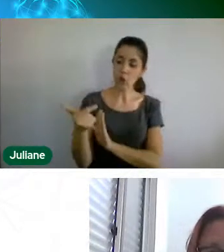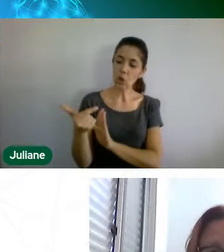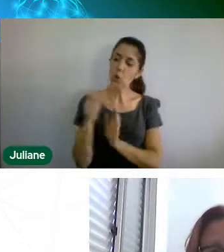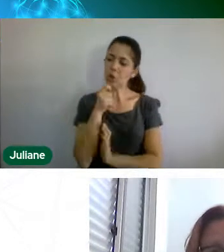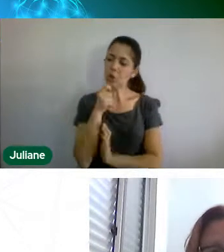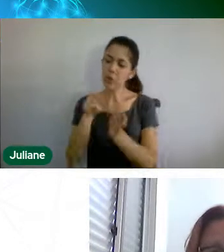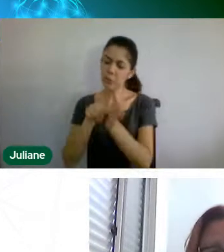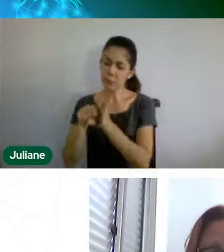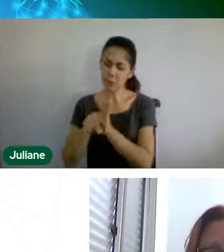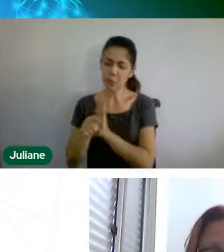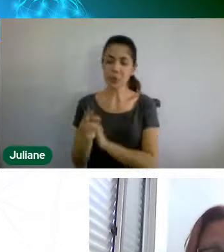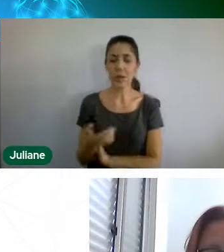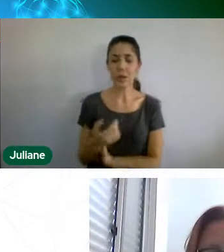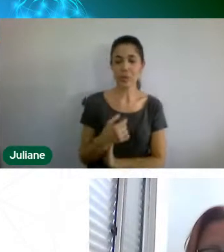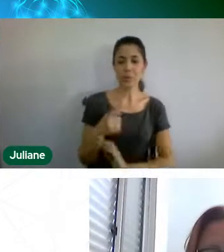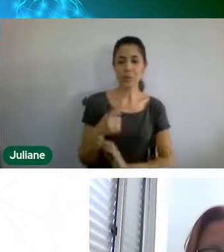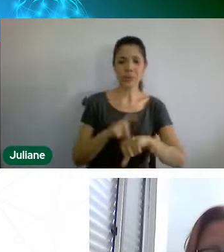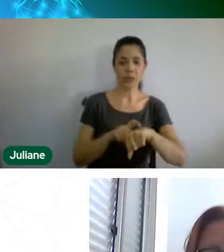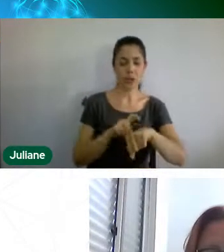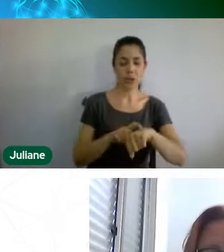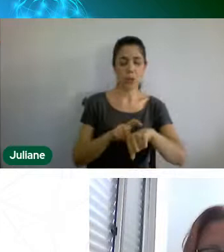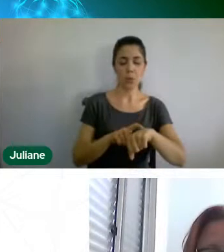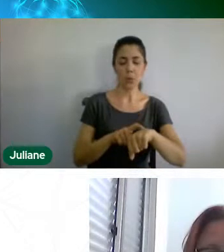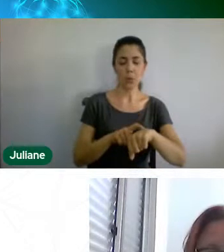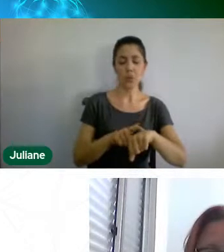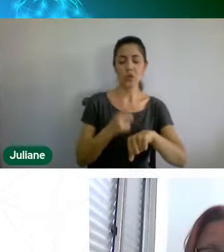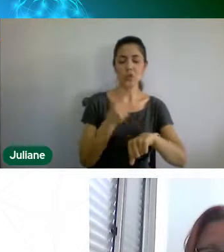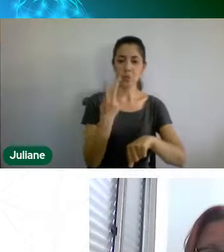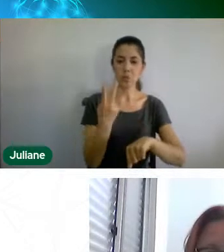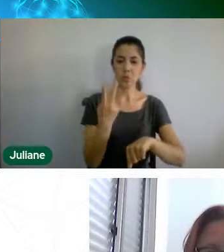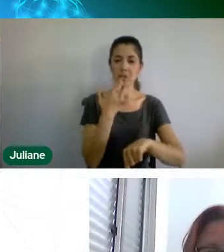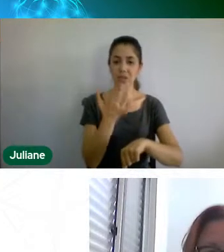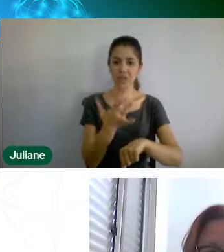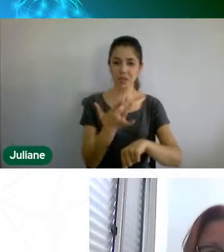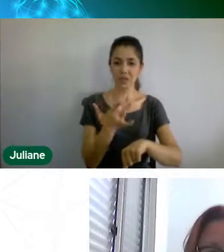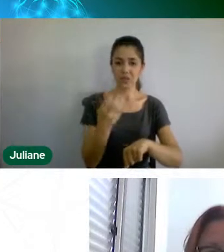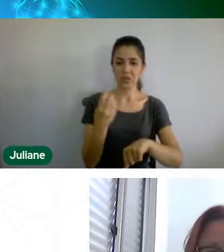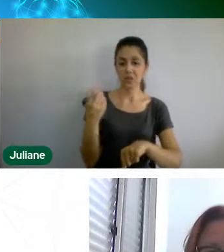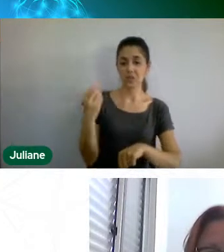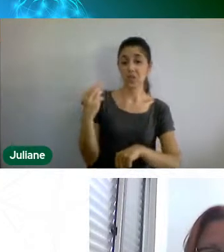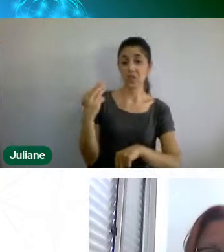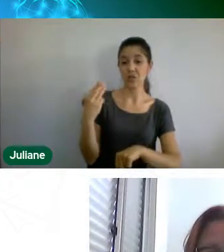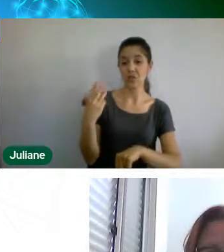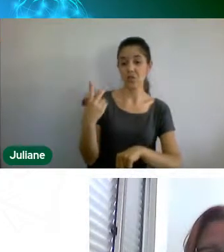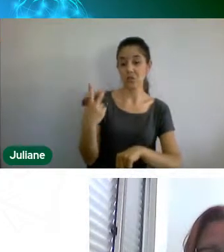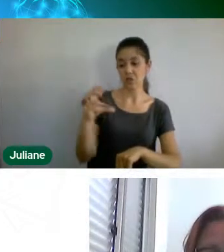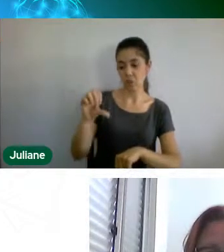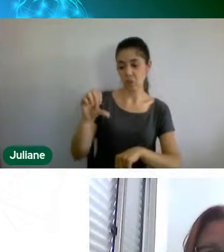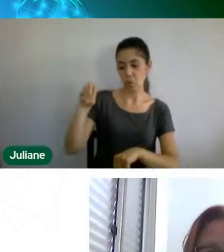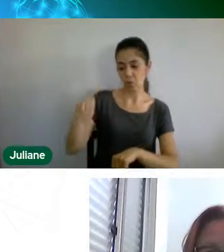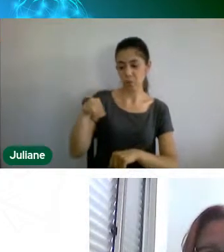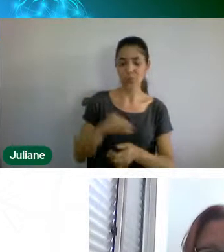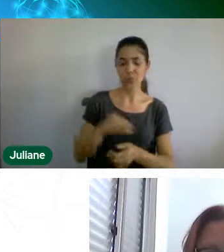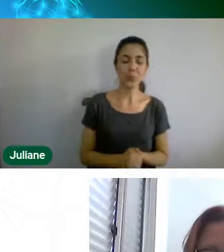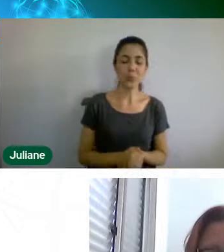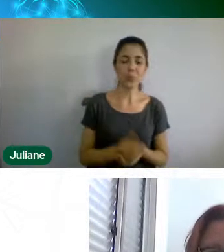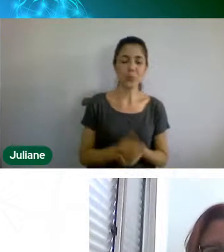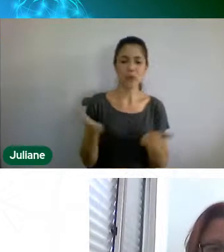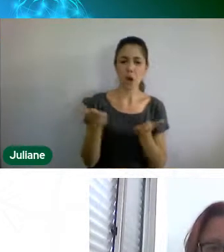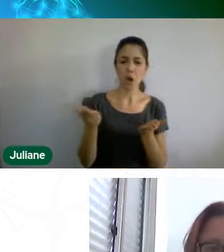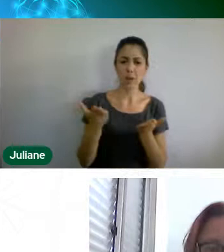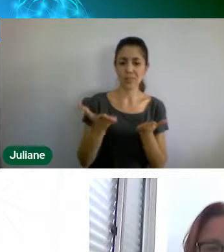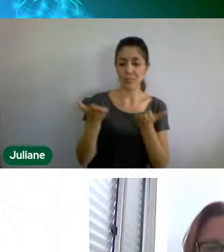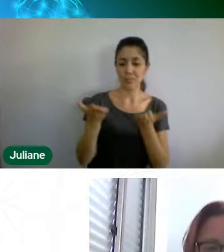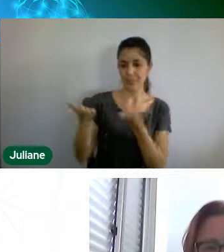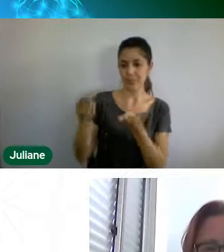minutos para as argüições. Iniciamos anteriormente com a professora Dayana, podemos começar com o professor Rodrigo